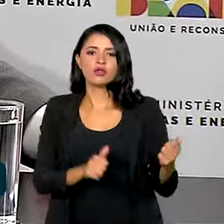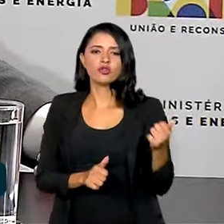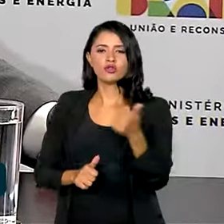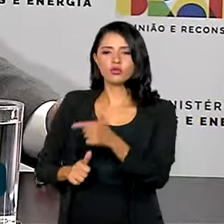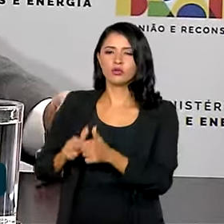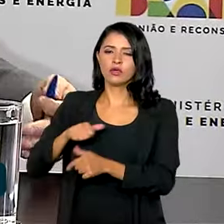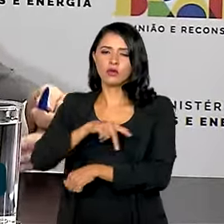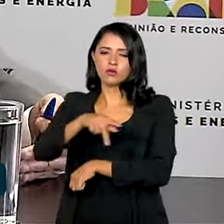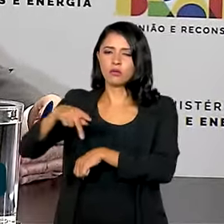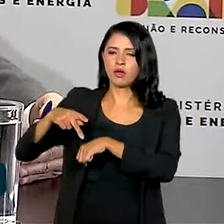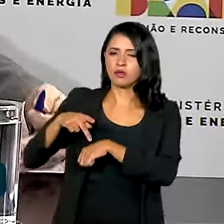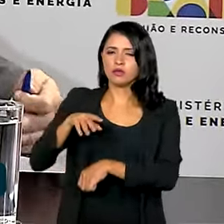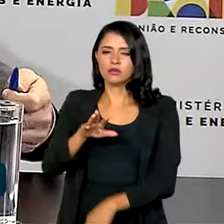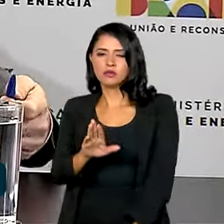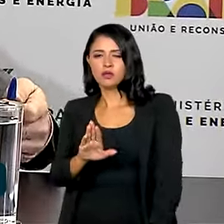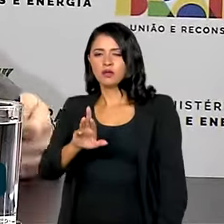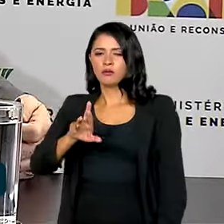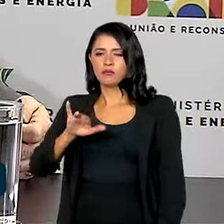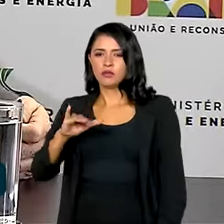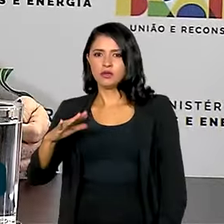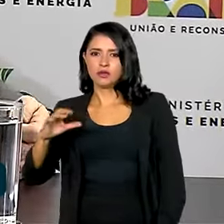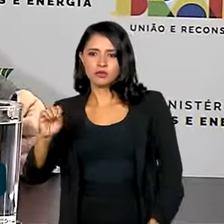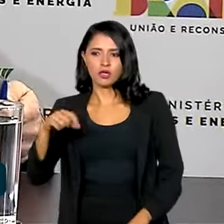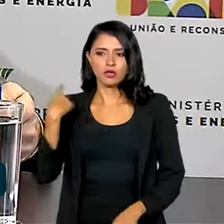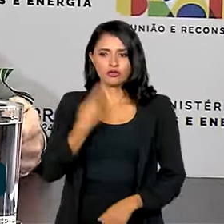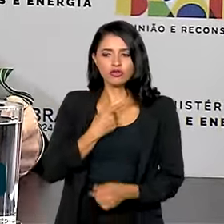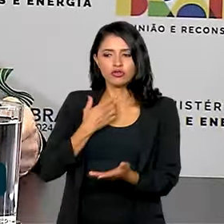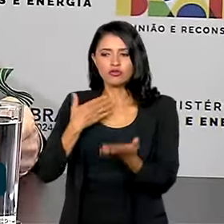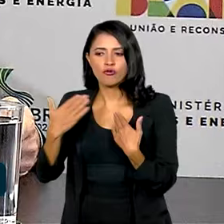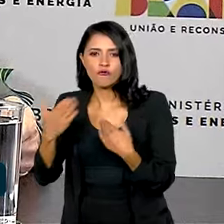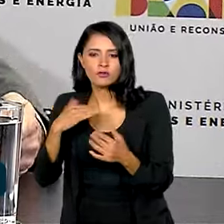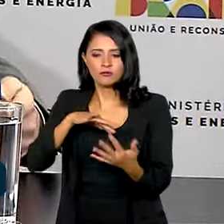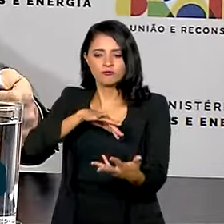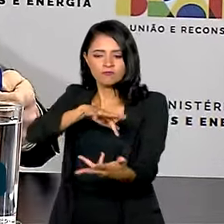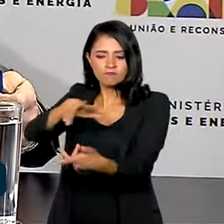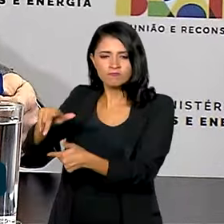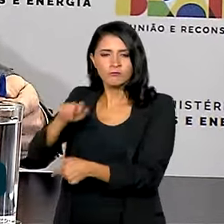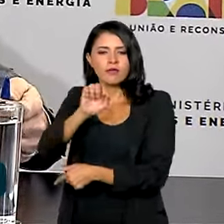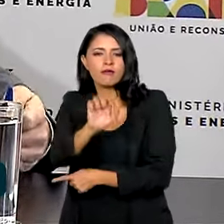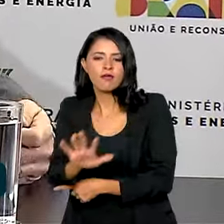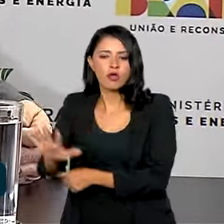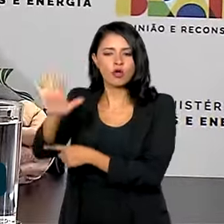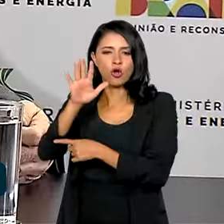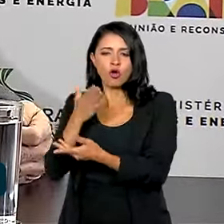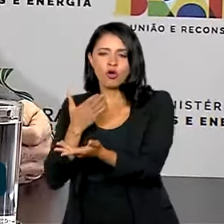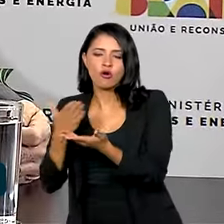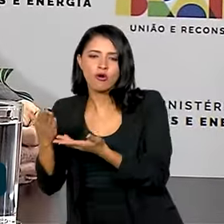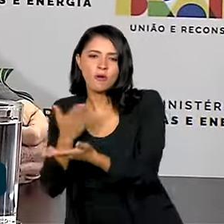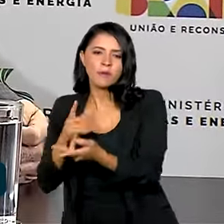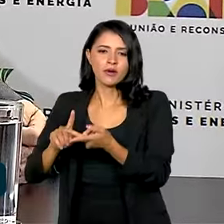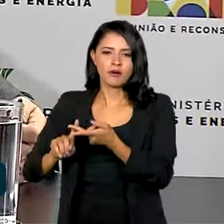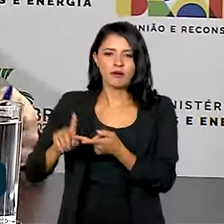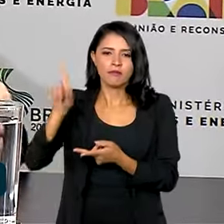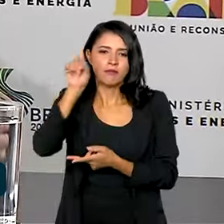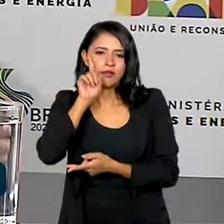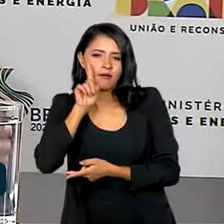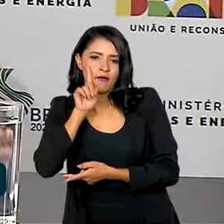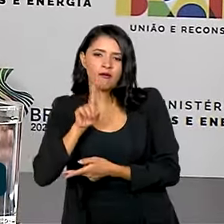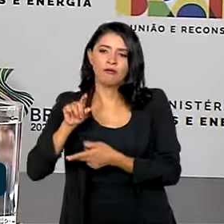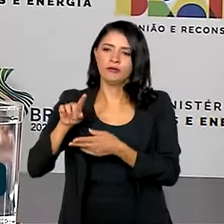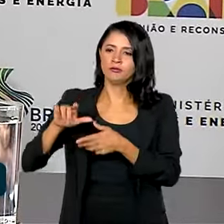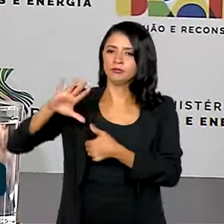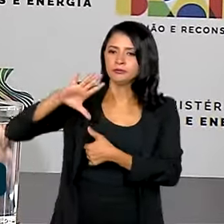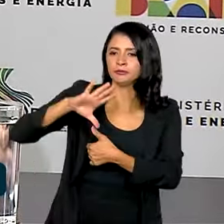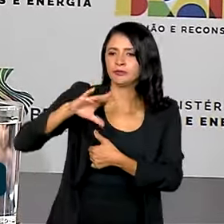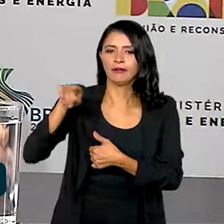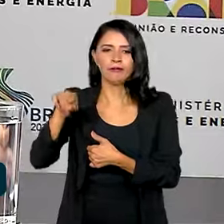BRICS. Nós estamos dialogando com o mundo, com a Europa, com o continente americano, com